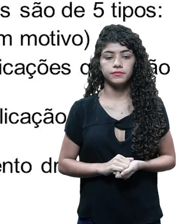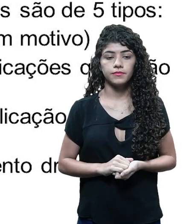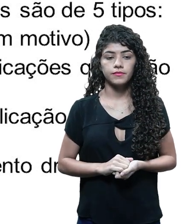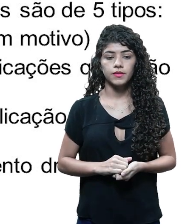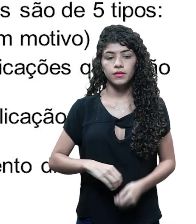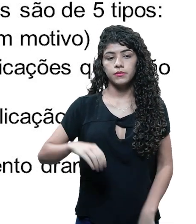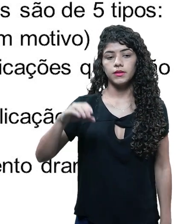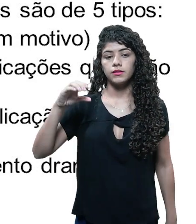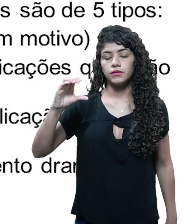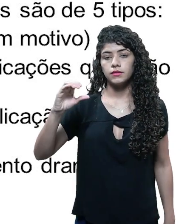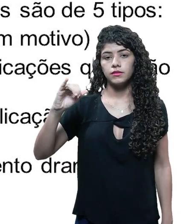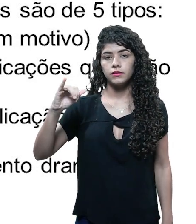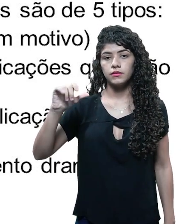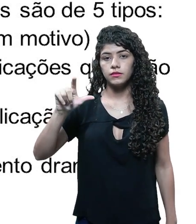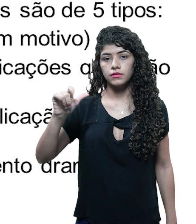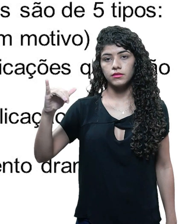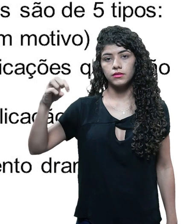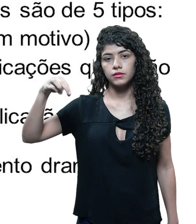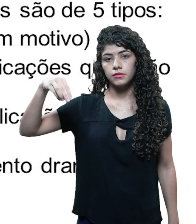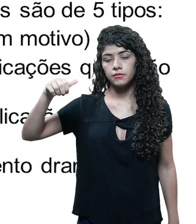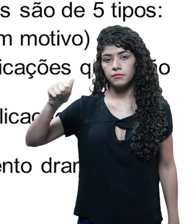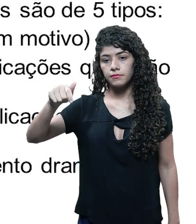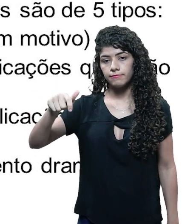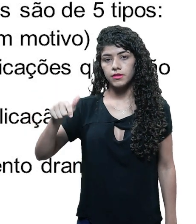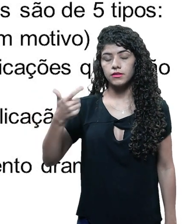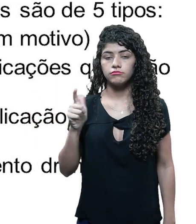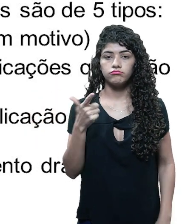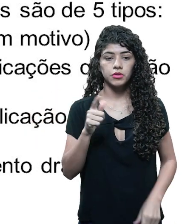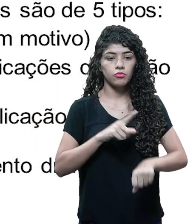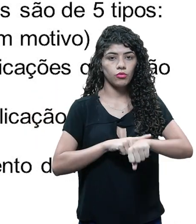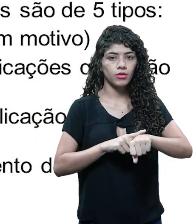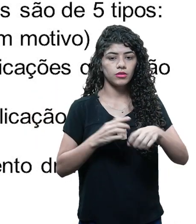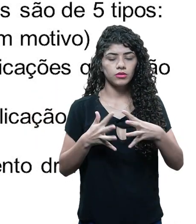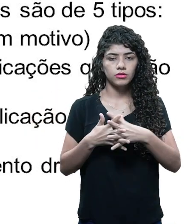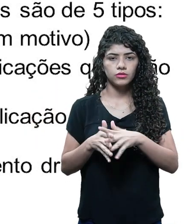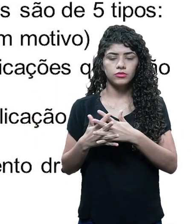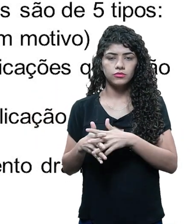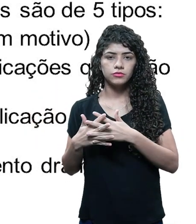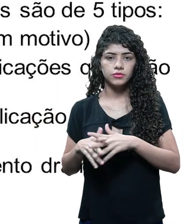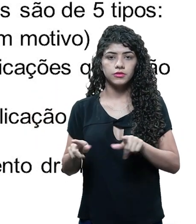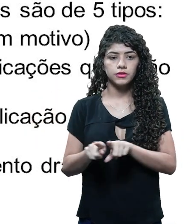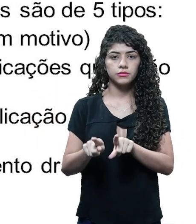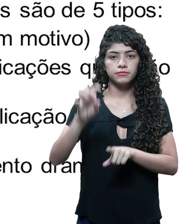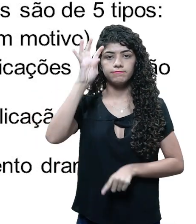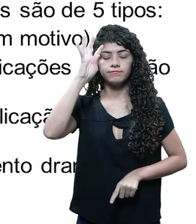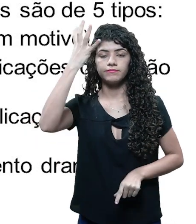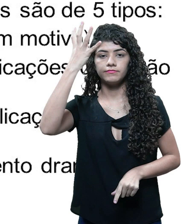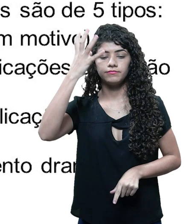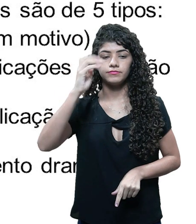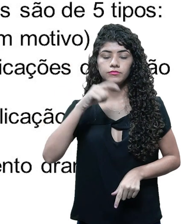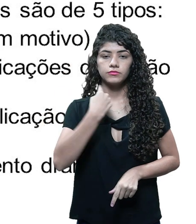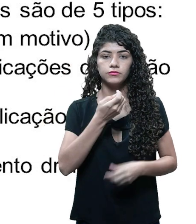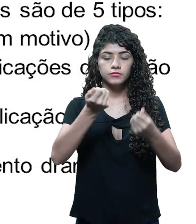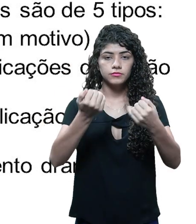Cenas de clímax, que sem elas não existe o grande momento dramático, e cenas de resolução,